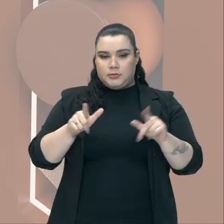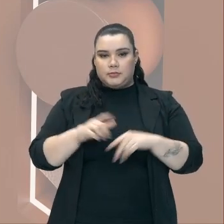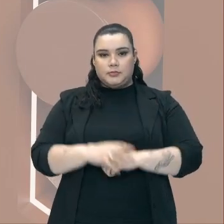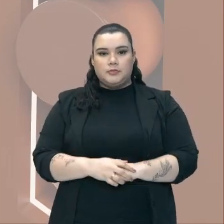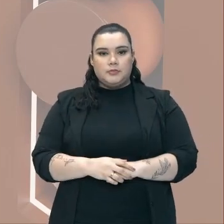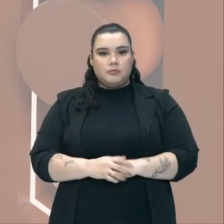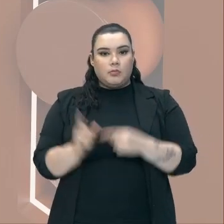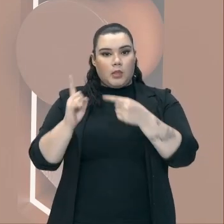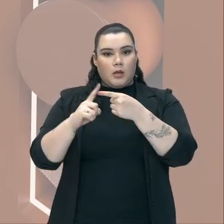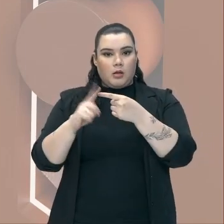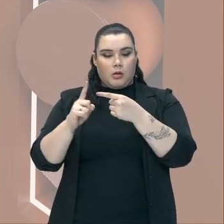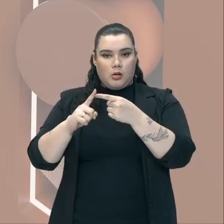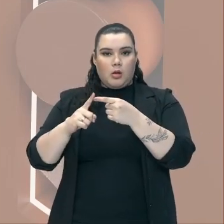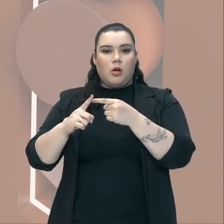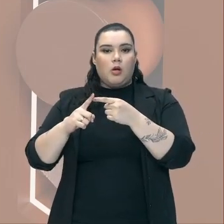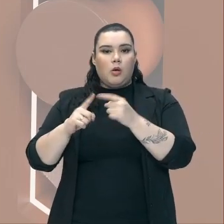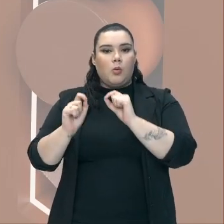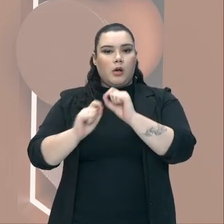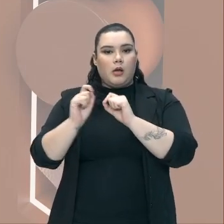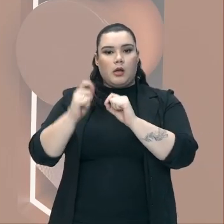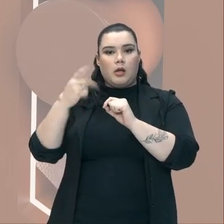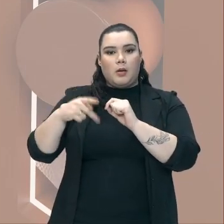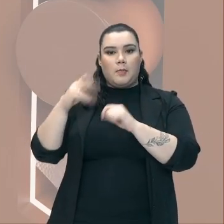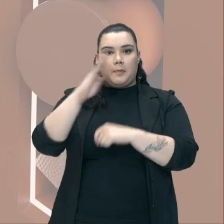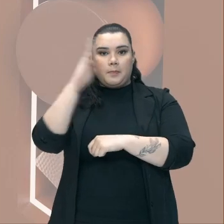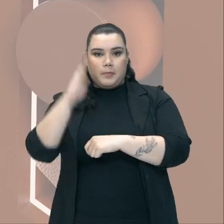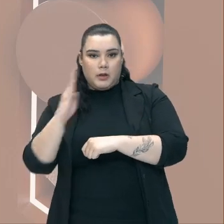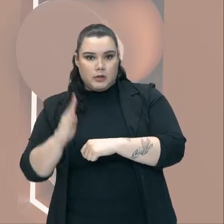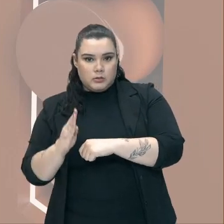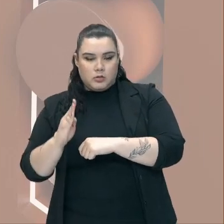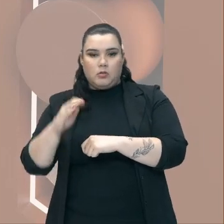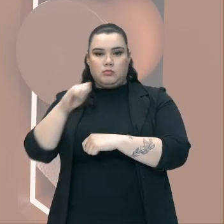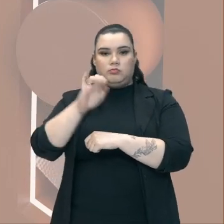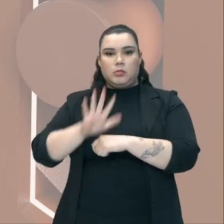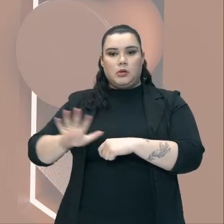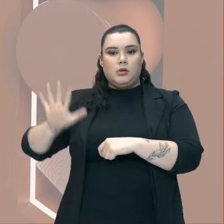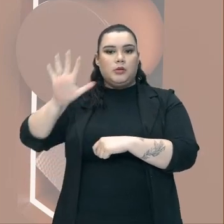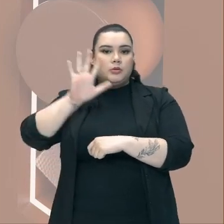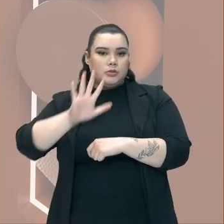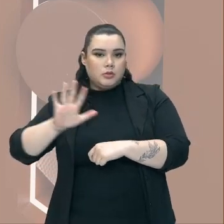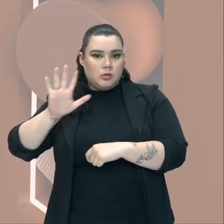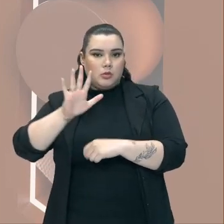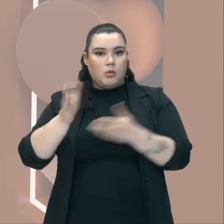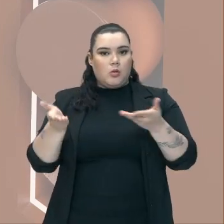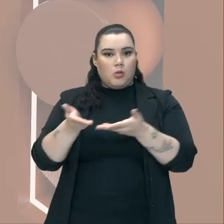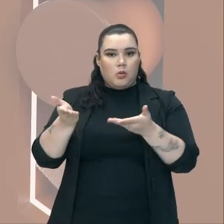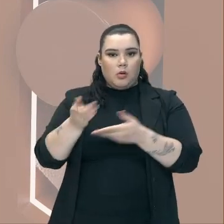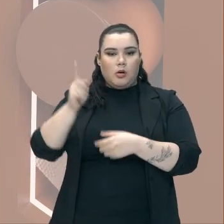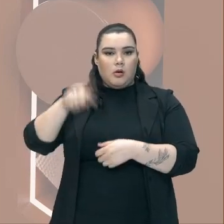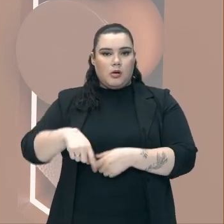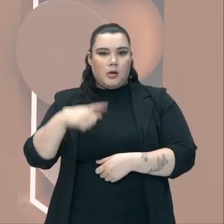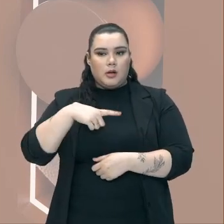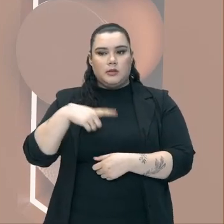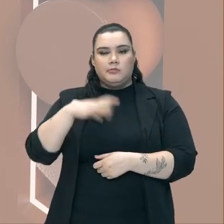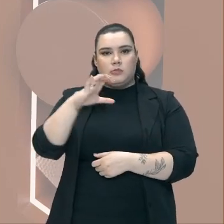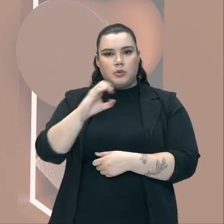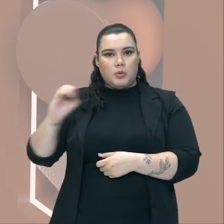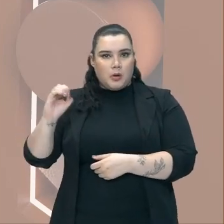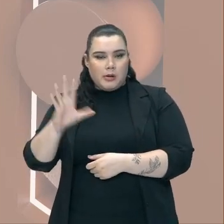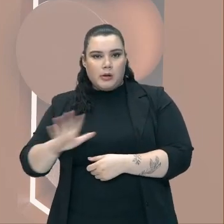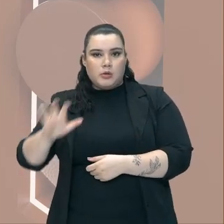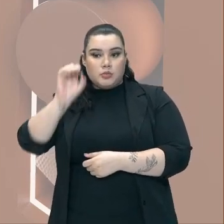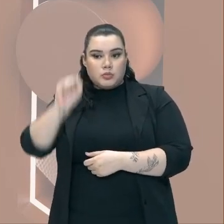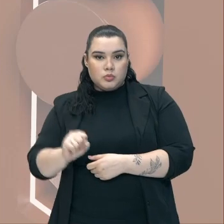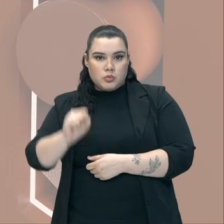colônia Brasil Que engloba a região onde hoje É centro-oeste, sul e sudeste E